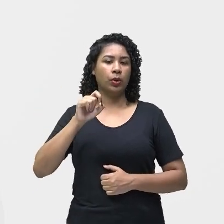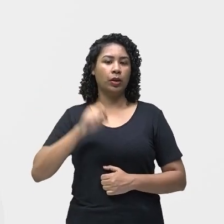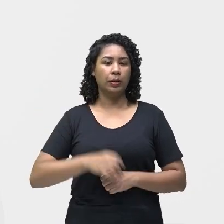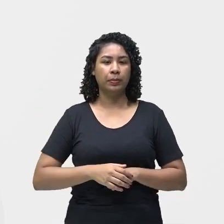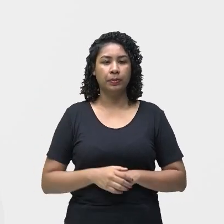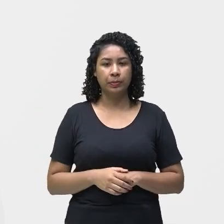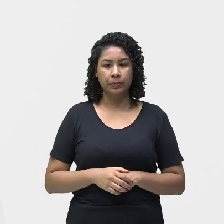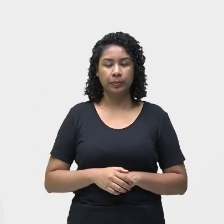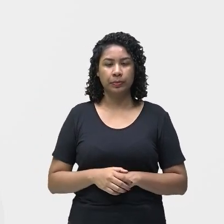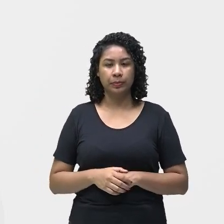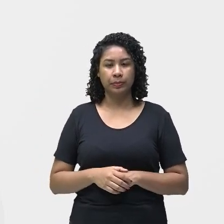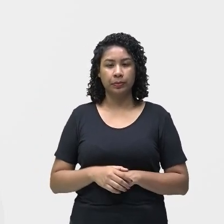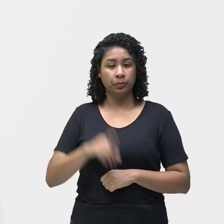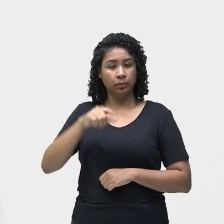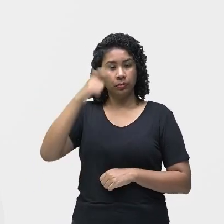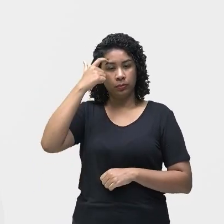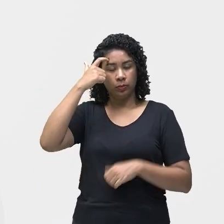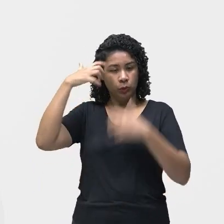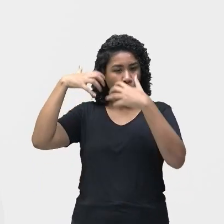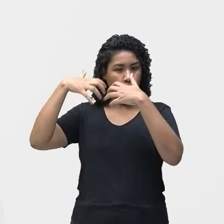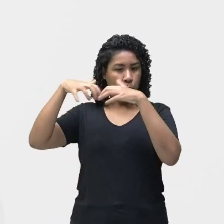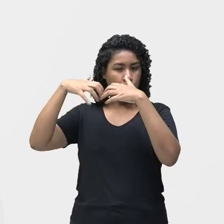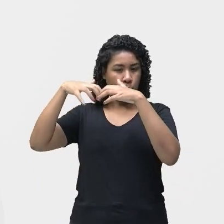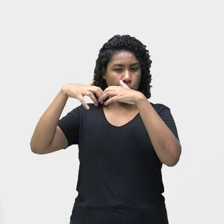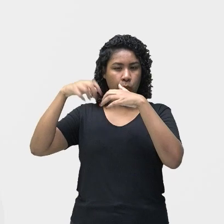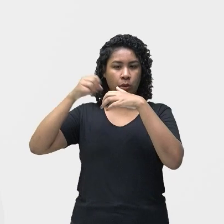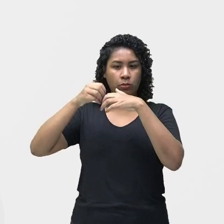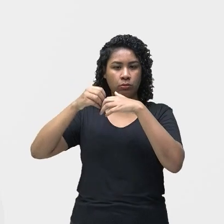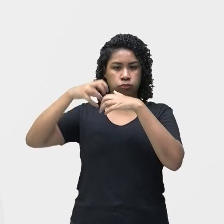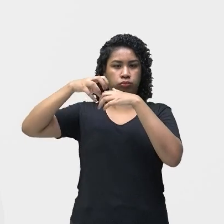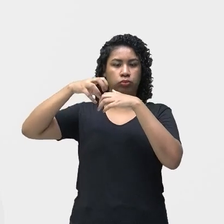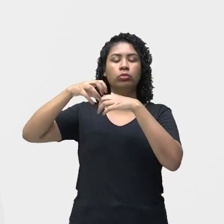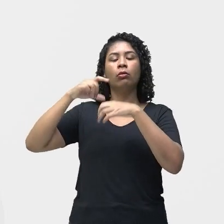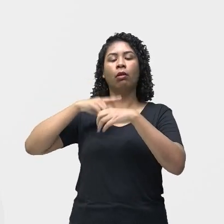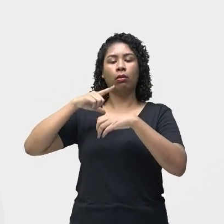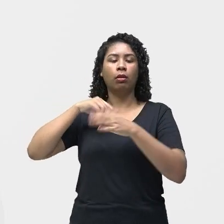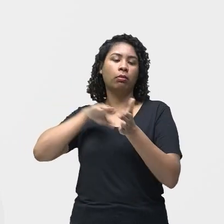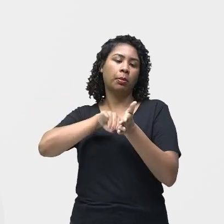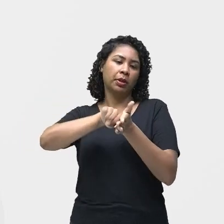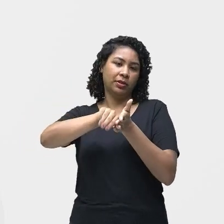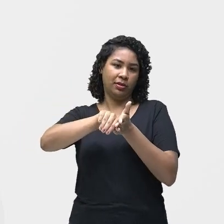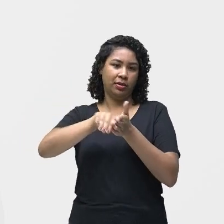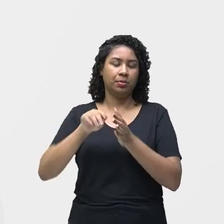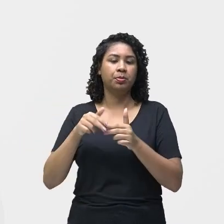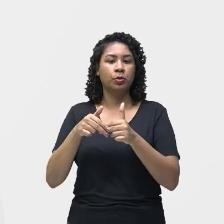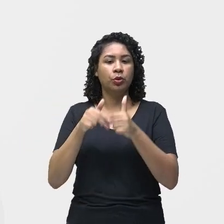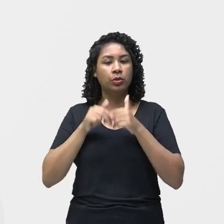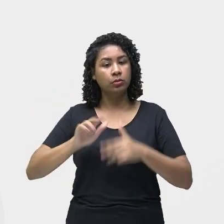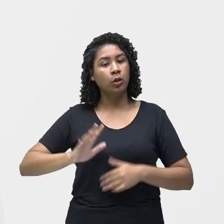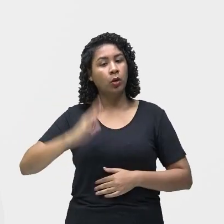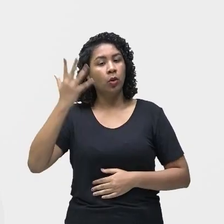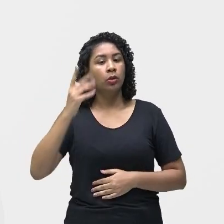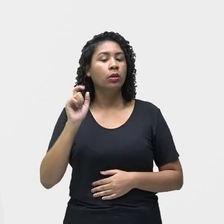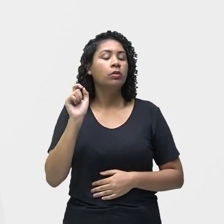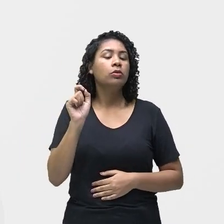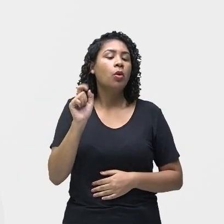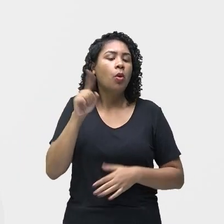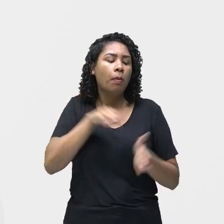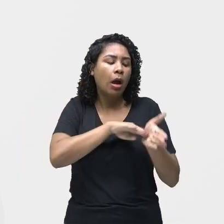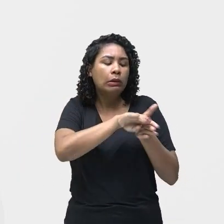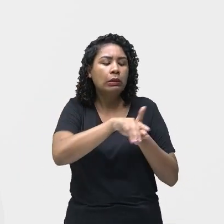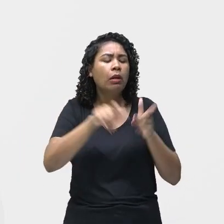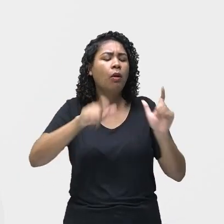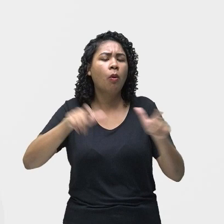das meninges causadas por bactérias. As bactérias encontram-se normalmente no meio ambiente